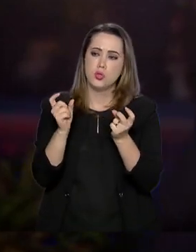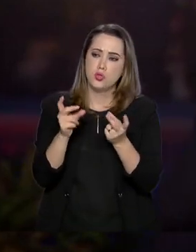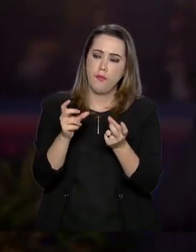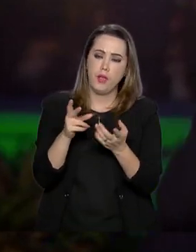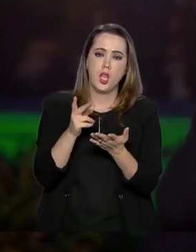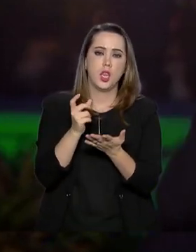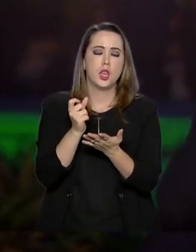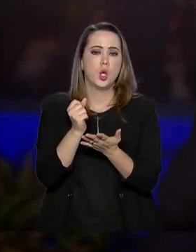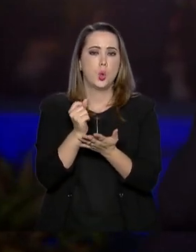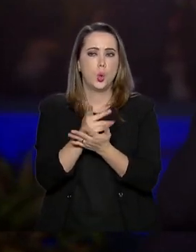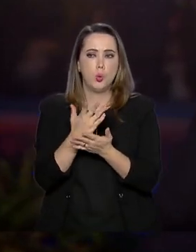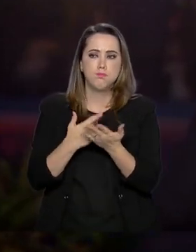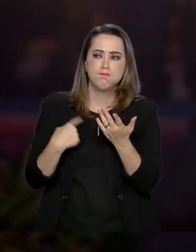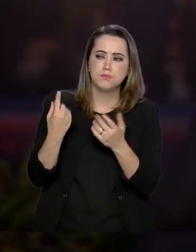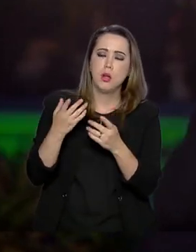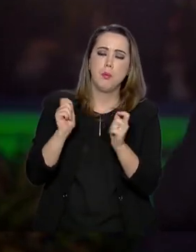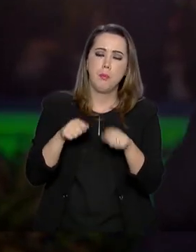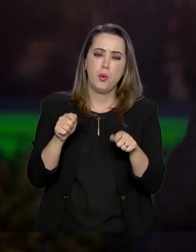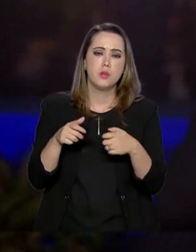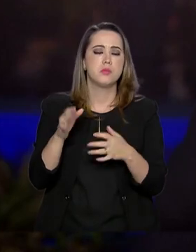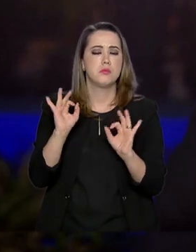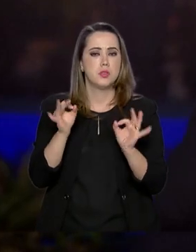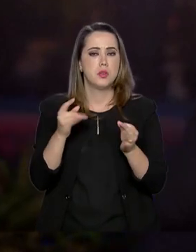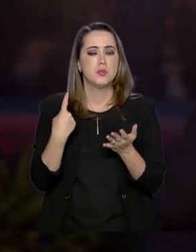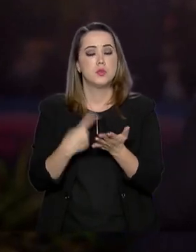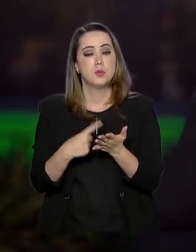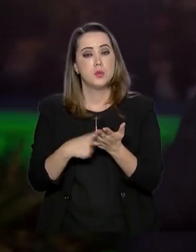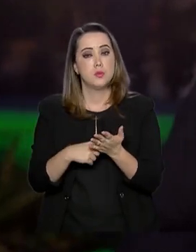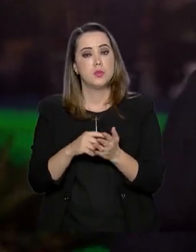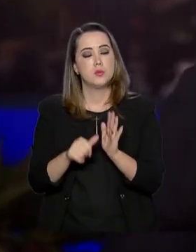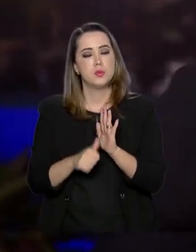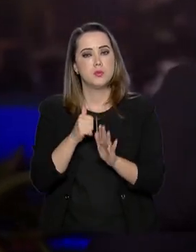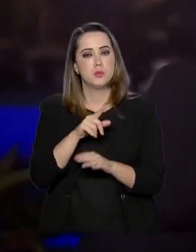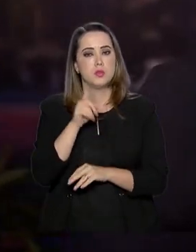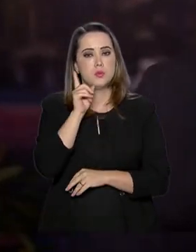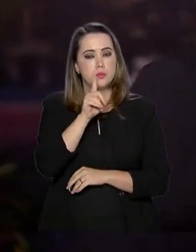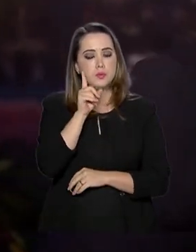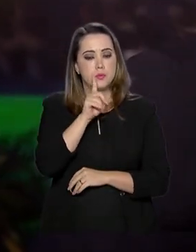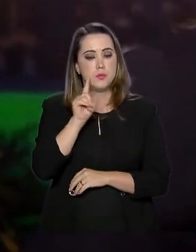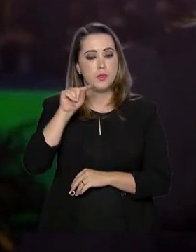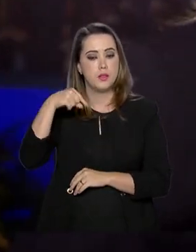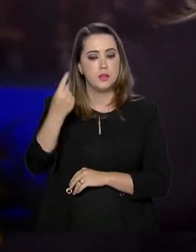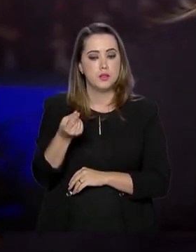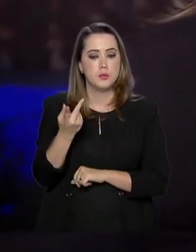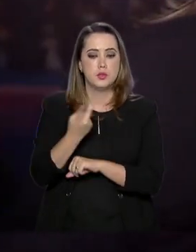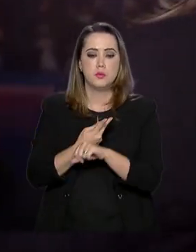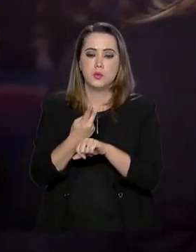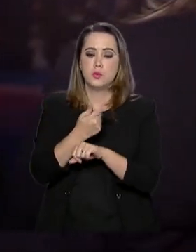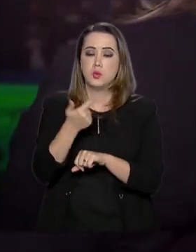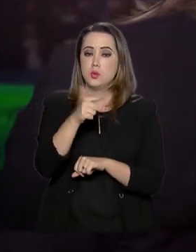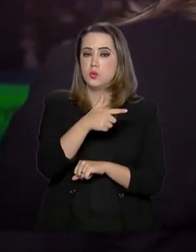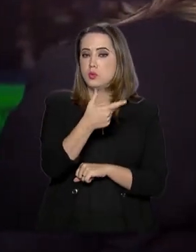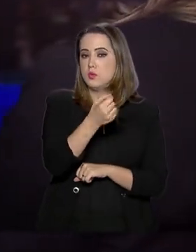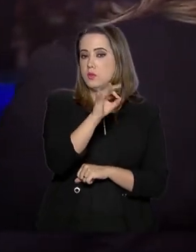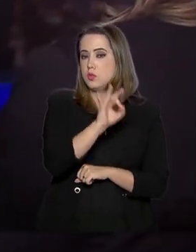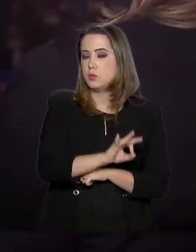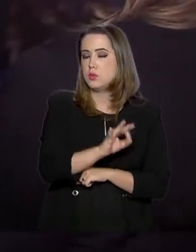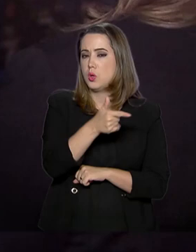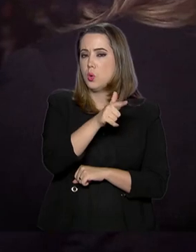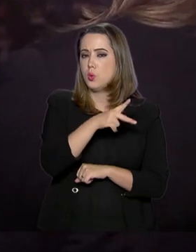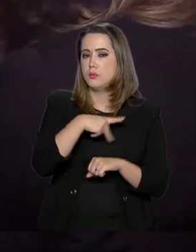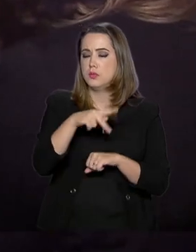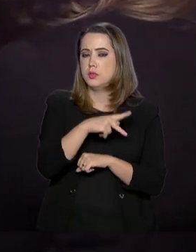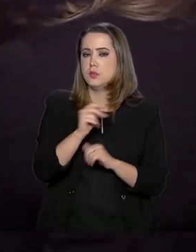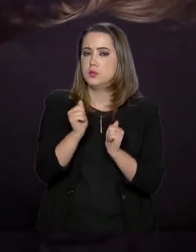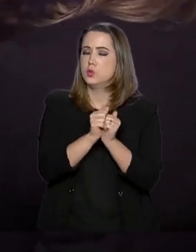viável, nós precisamos ter esse acordo assinado primeiro com os Estados Unidos. Depois, a gente vai buscar esses outros 20% para